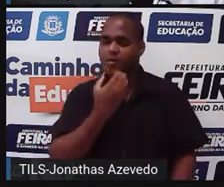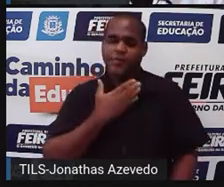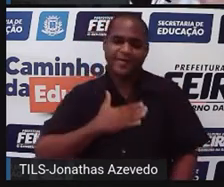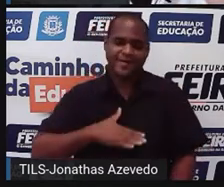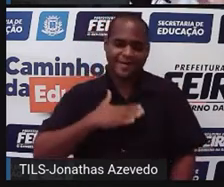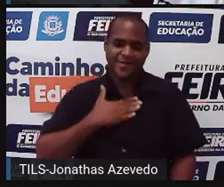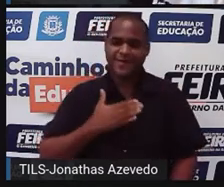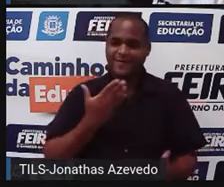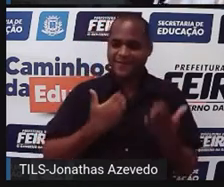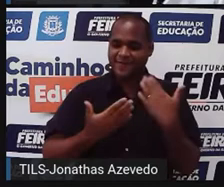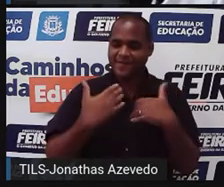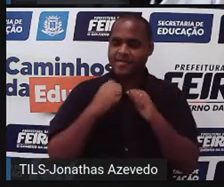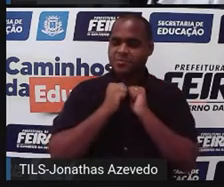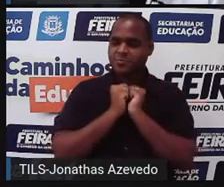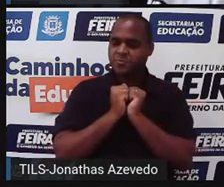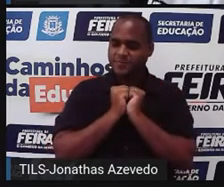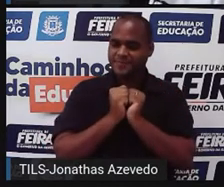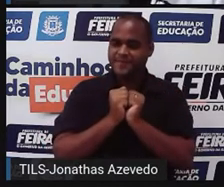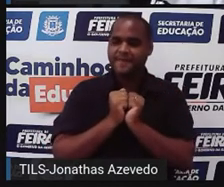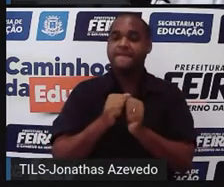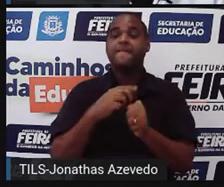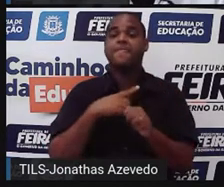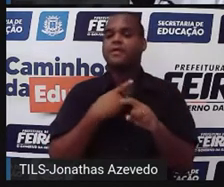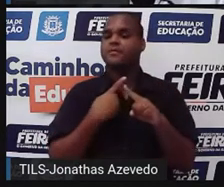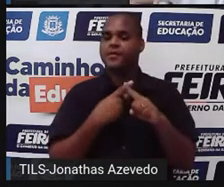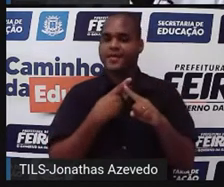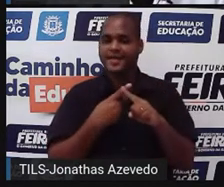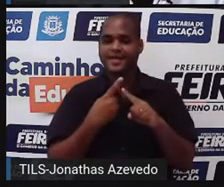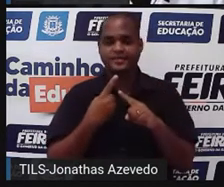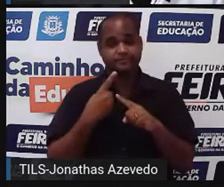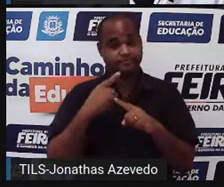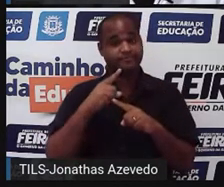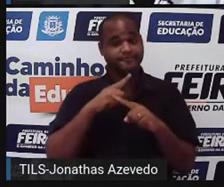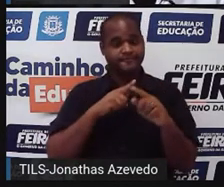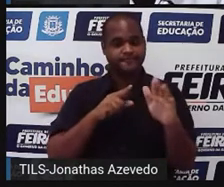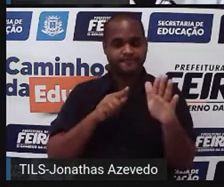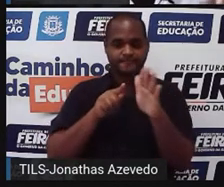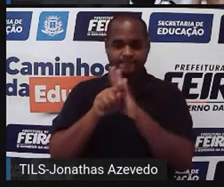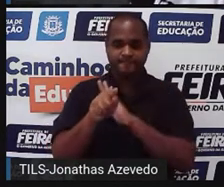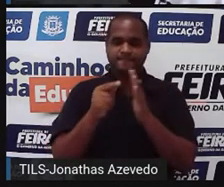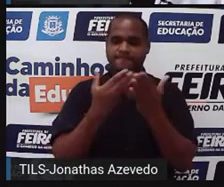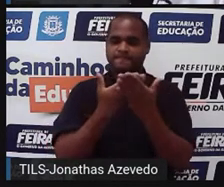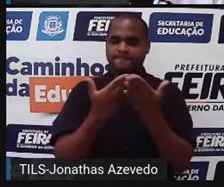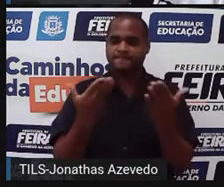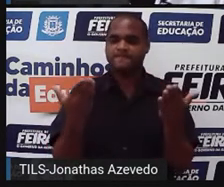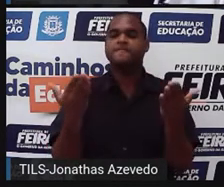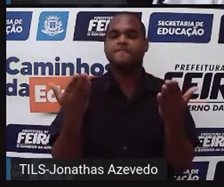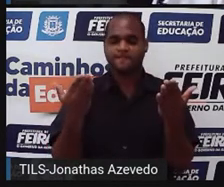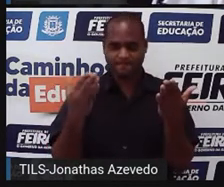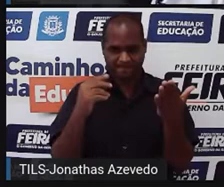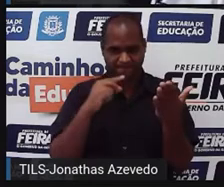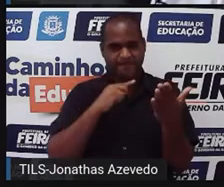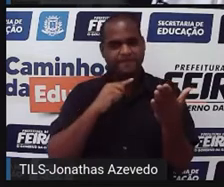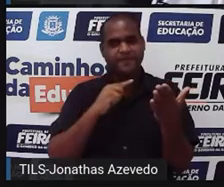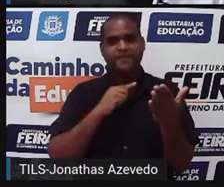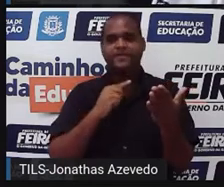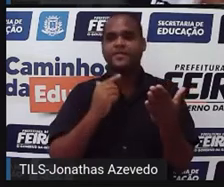vem comigo, vamos juntos, porque eu já vou começar com uma perguntinha, tá?